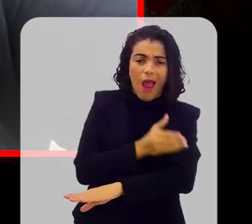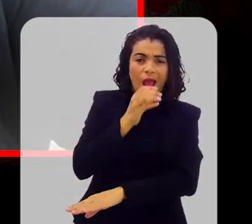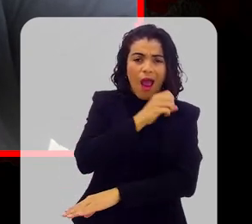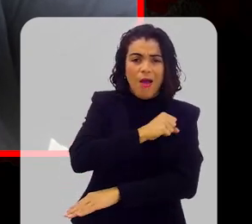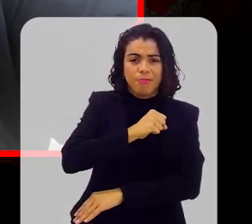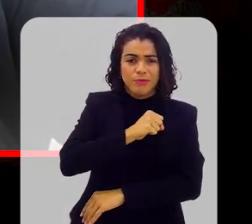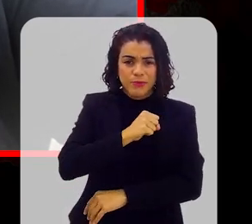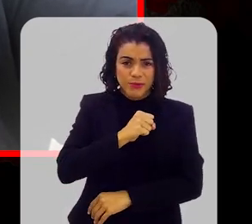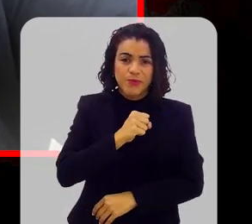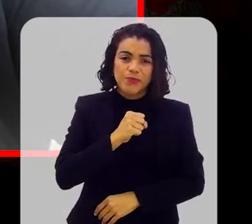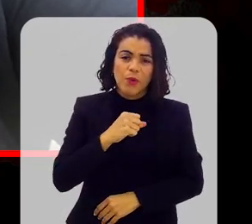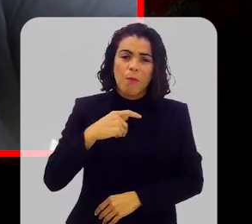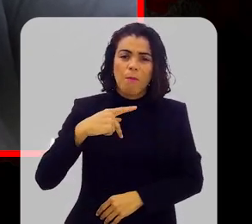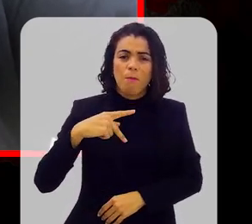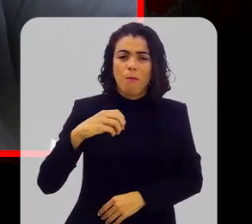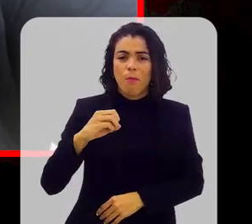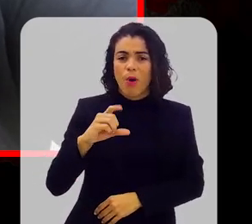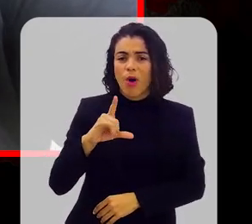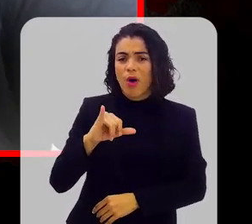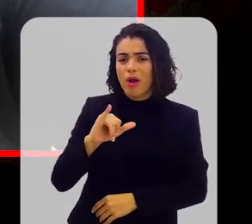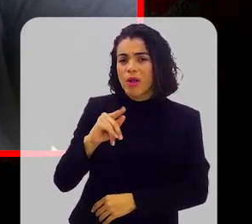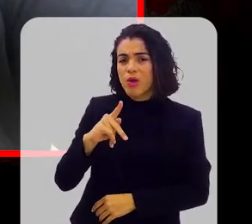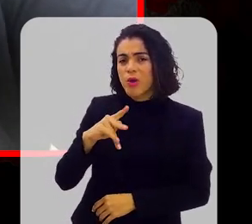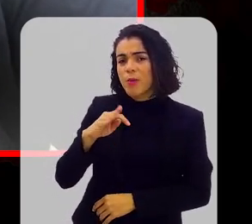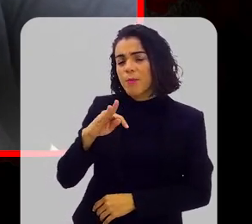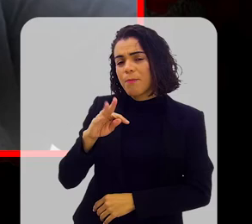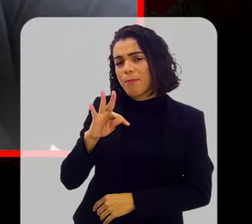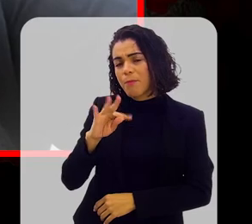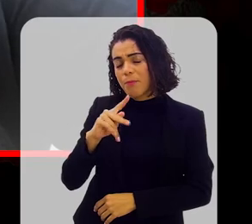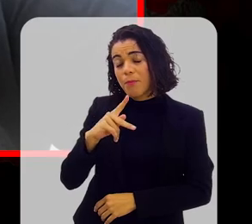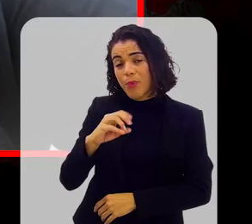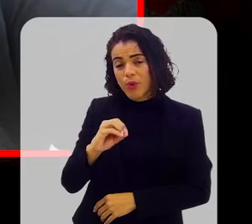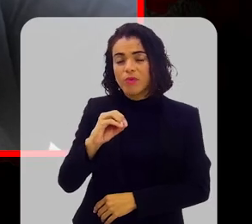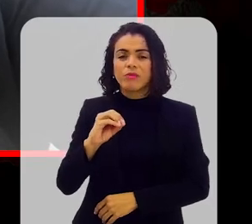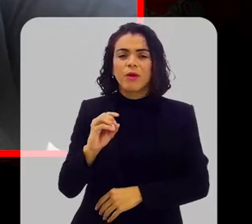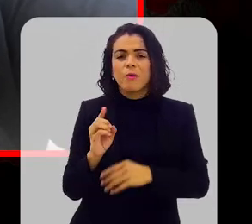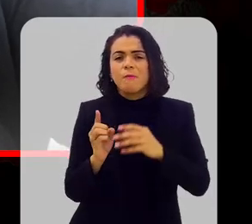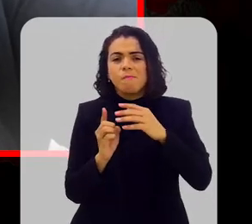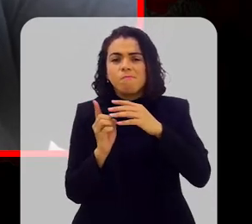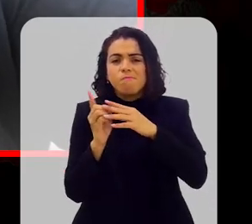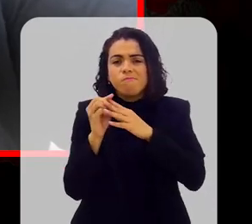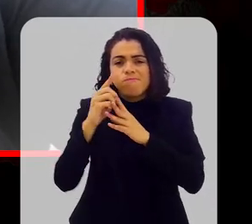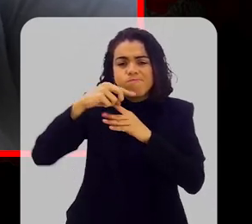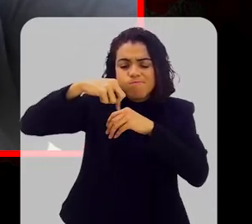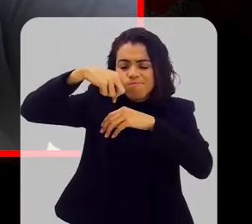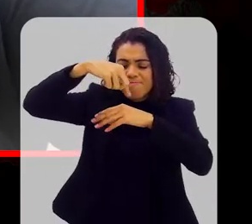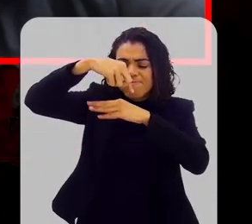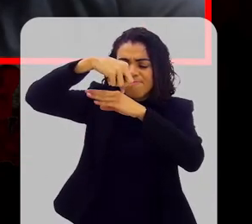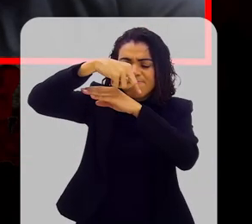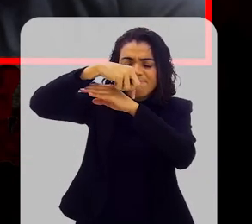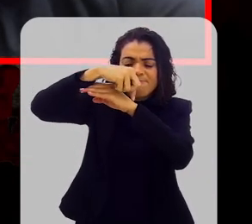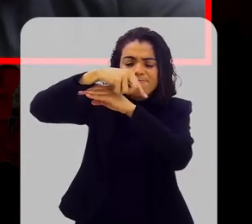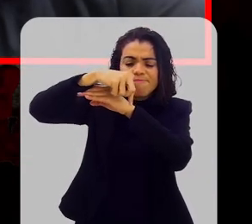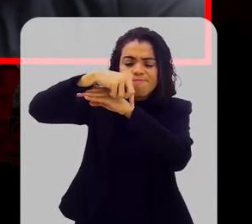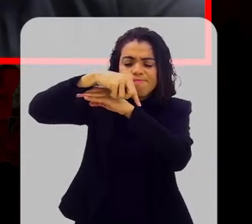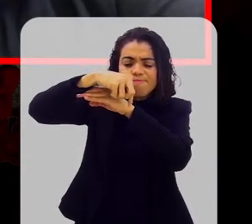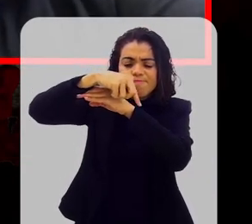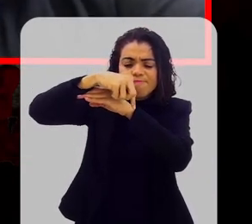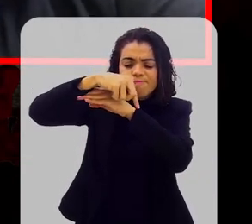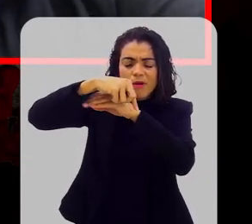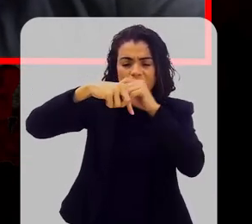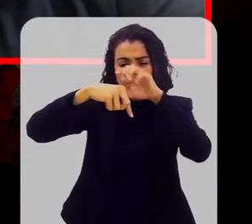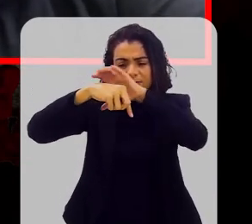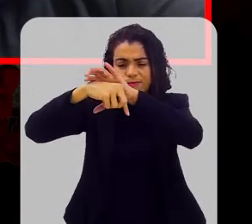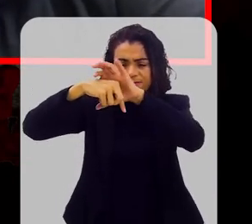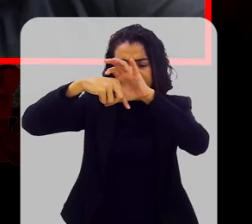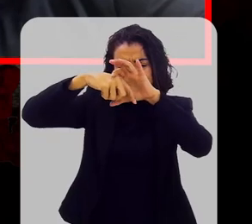precocemente um cólico benigno que se tornaria um câncer de intestino e retirar esse cólico antes que isso aconteça. Existe uma